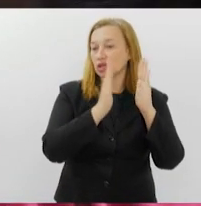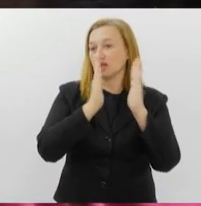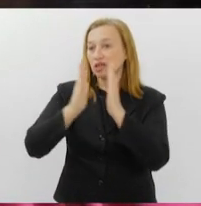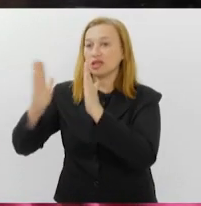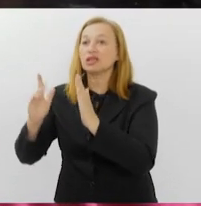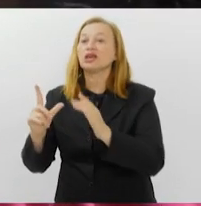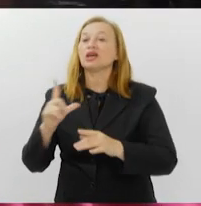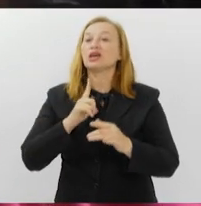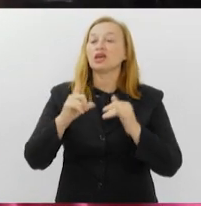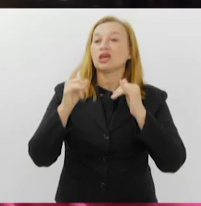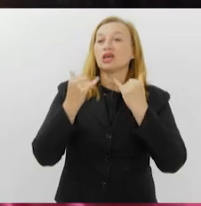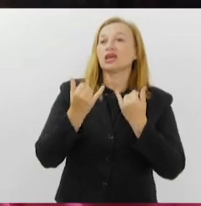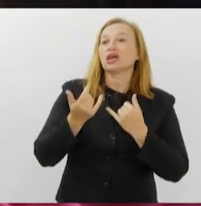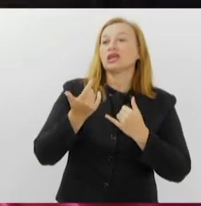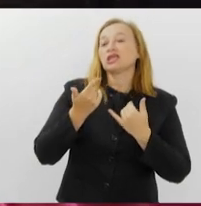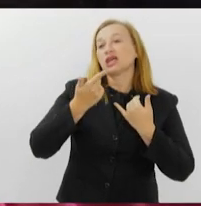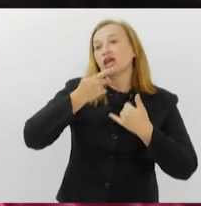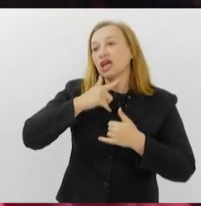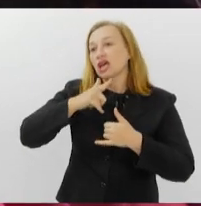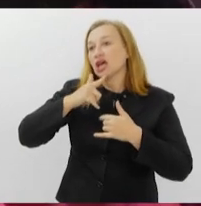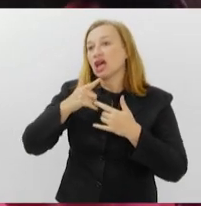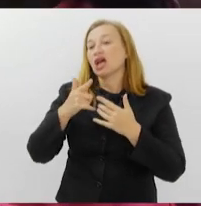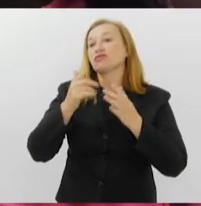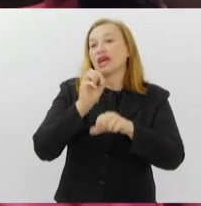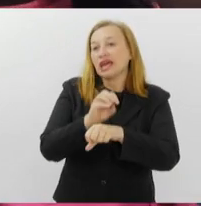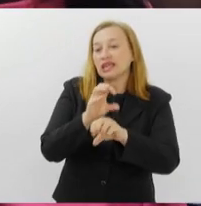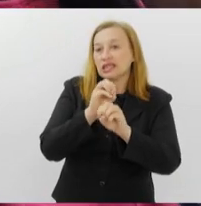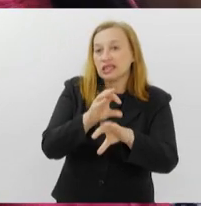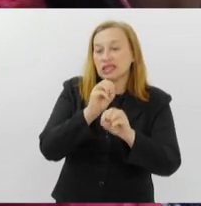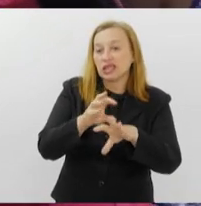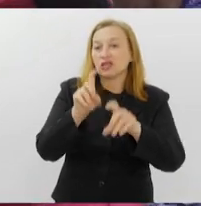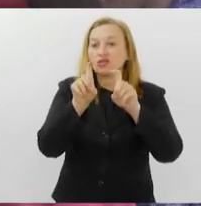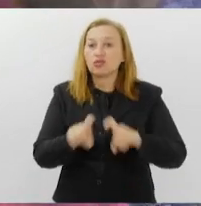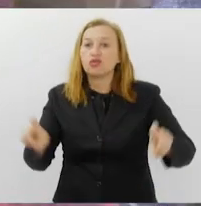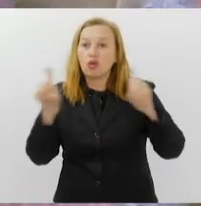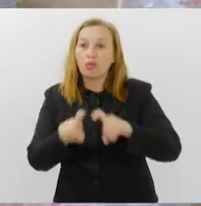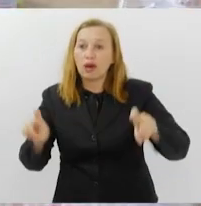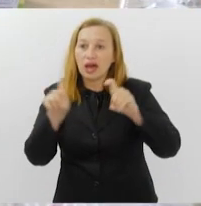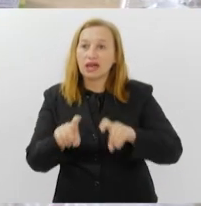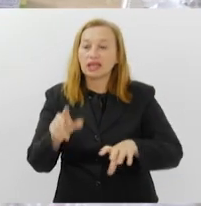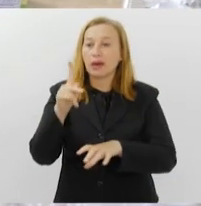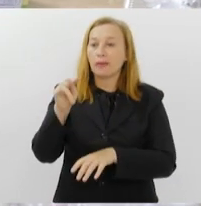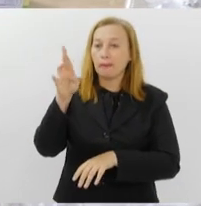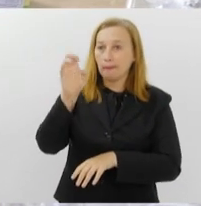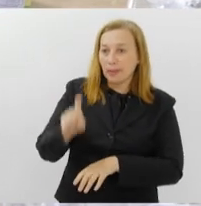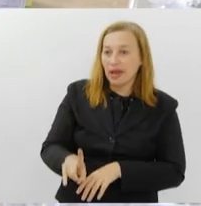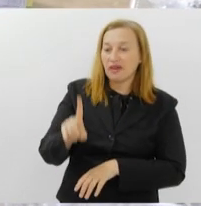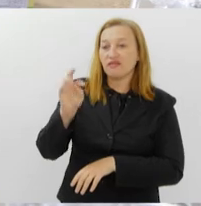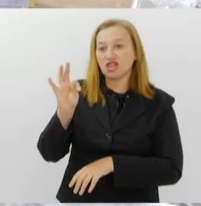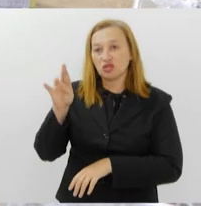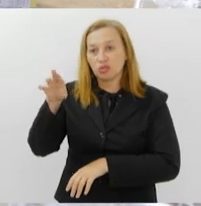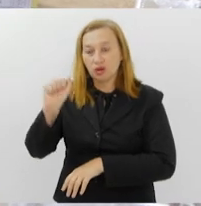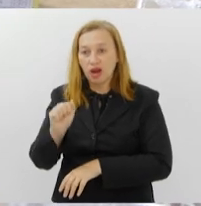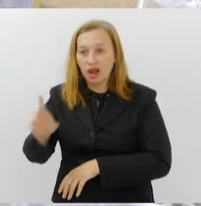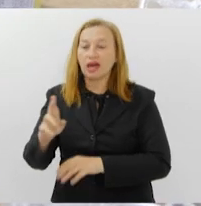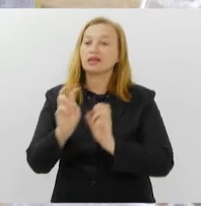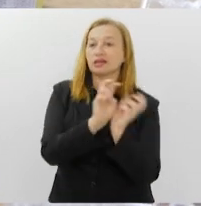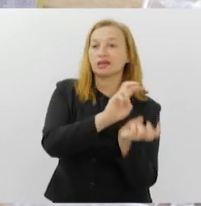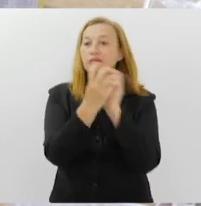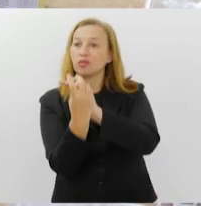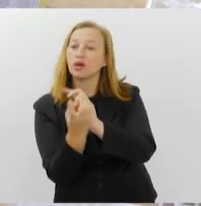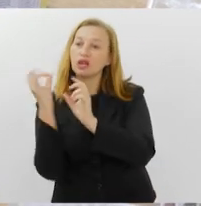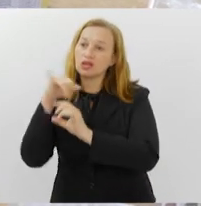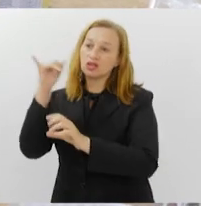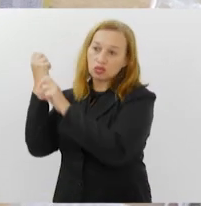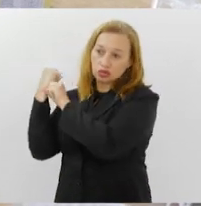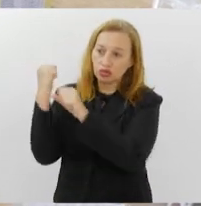de idiomas, de instrumentos musicais, informática pré-vestibular e atividades físicas, como capoeira e jiu-jitsu.